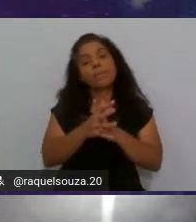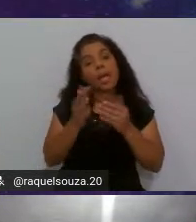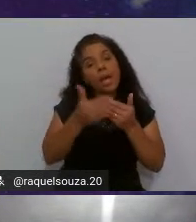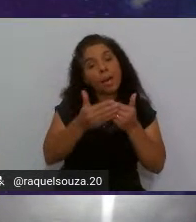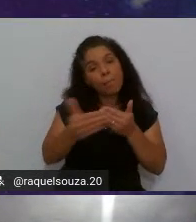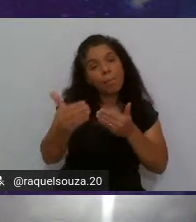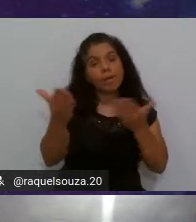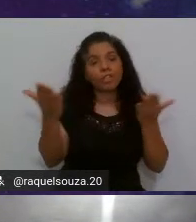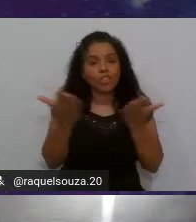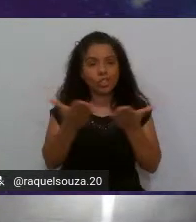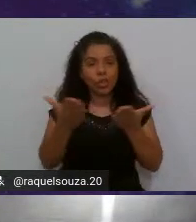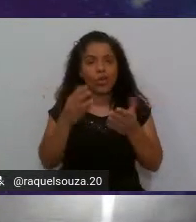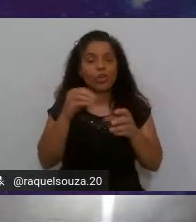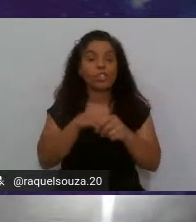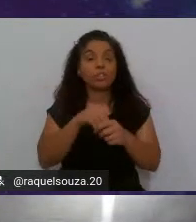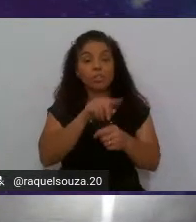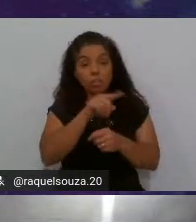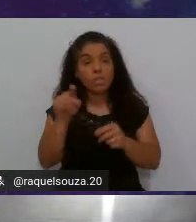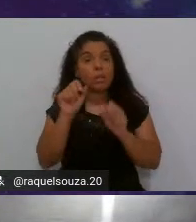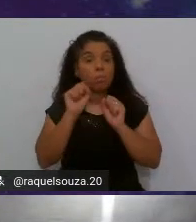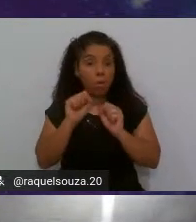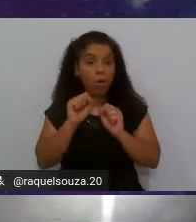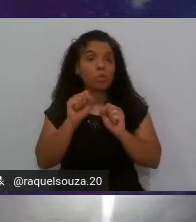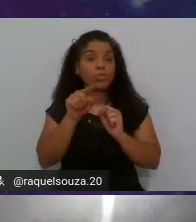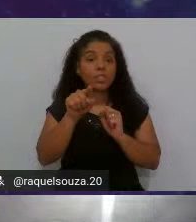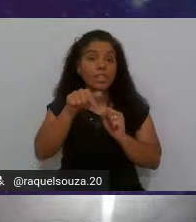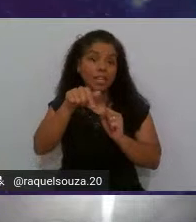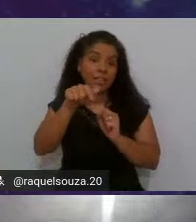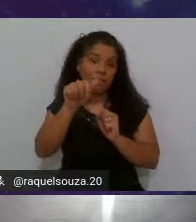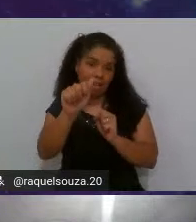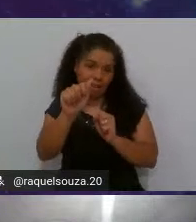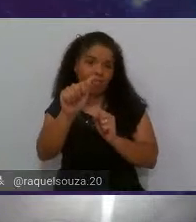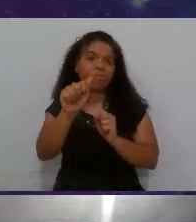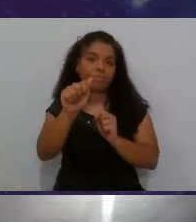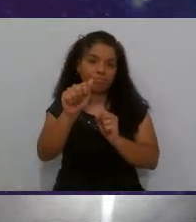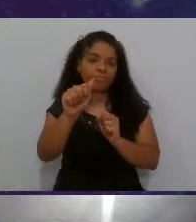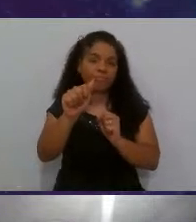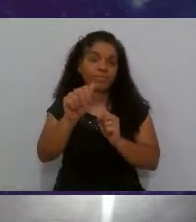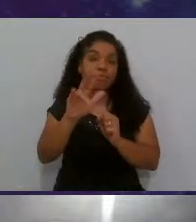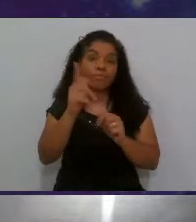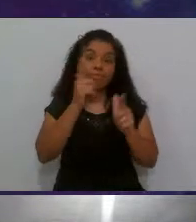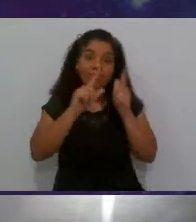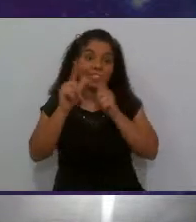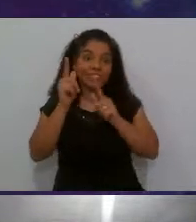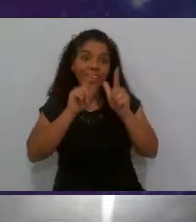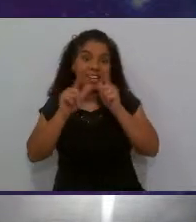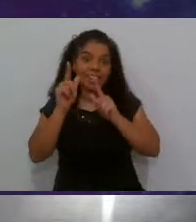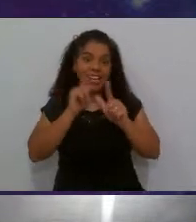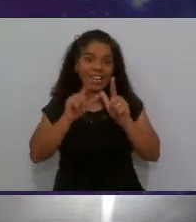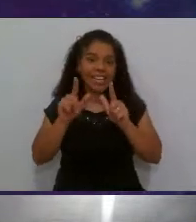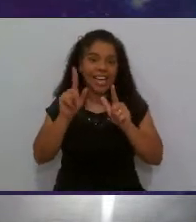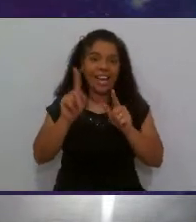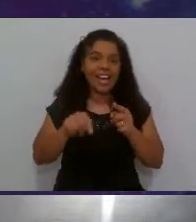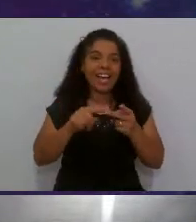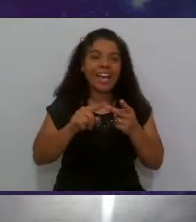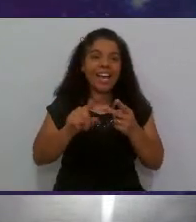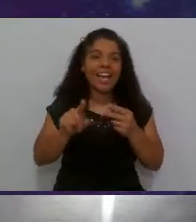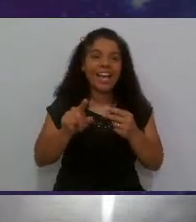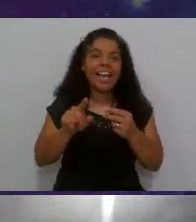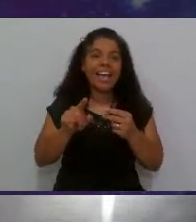hoje você pode você que há né vai ganhar aí um aliado